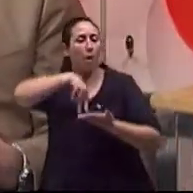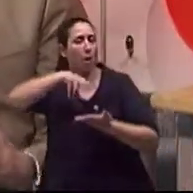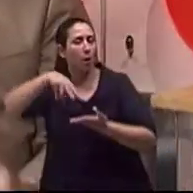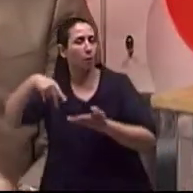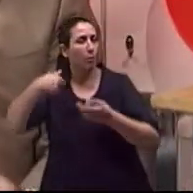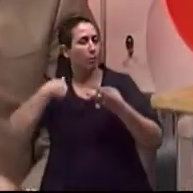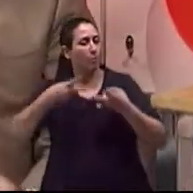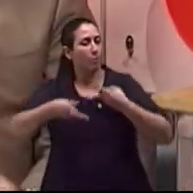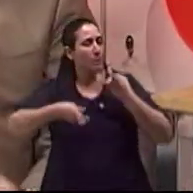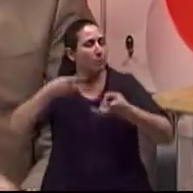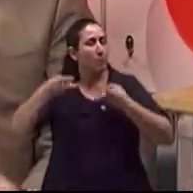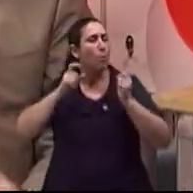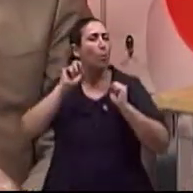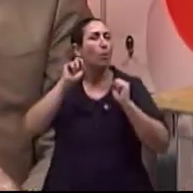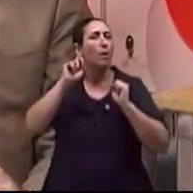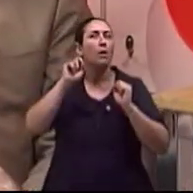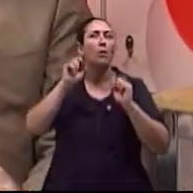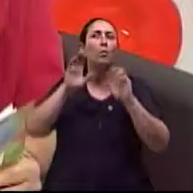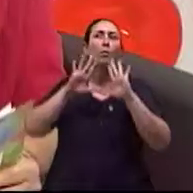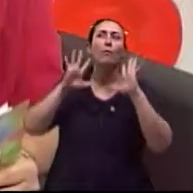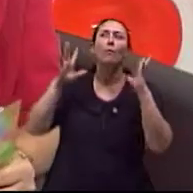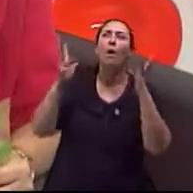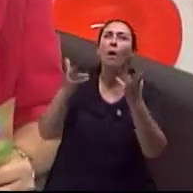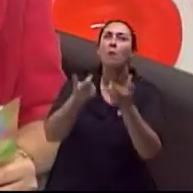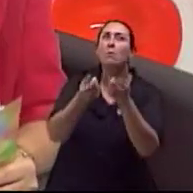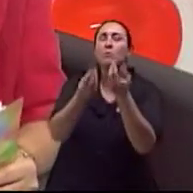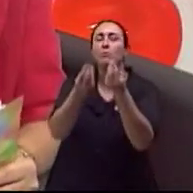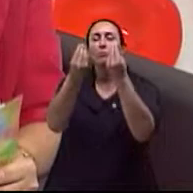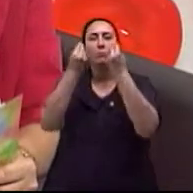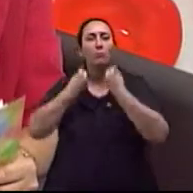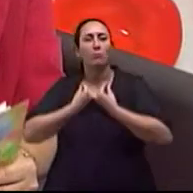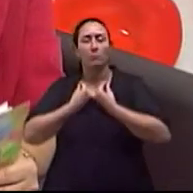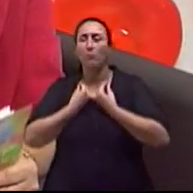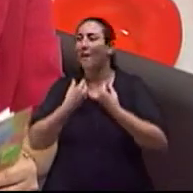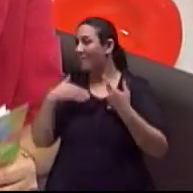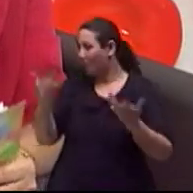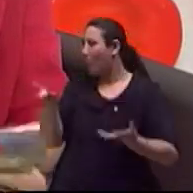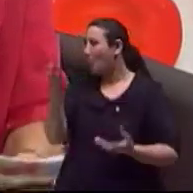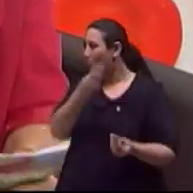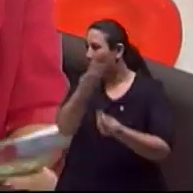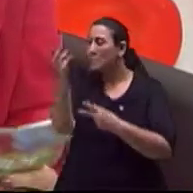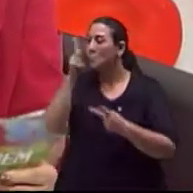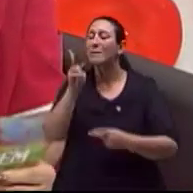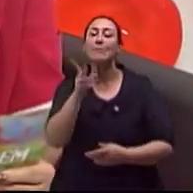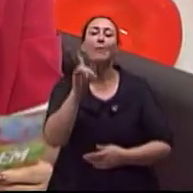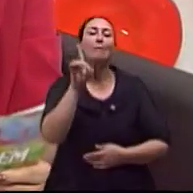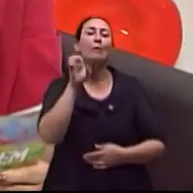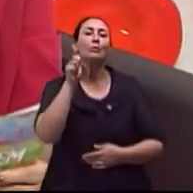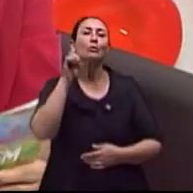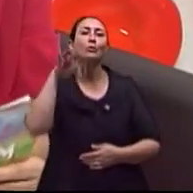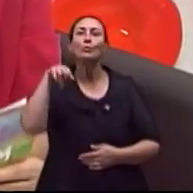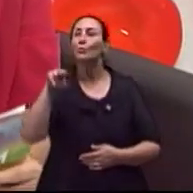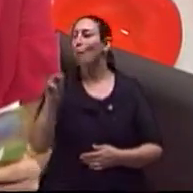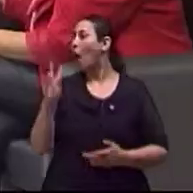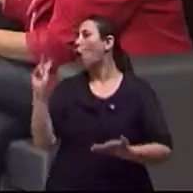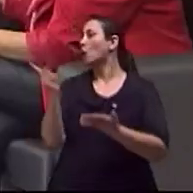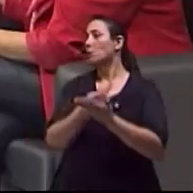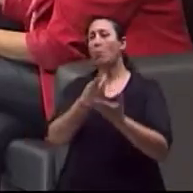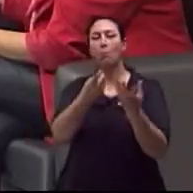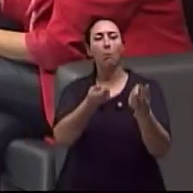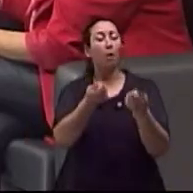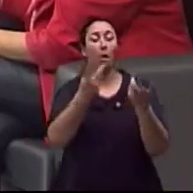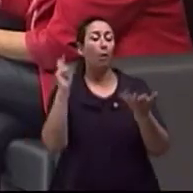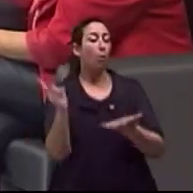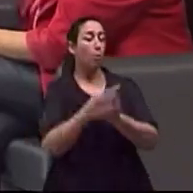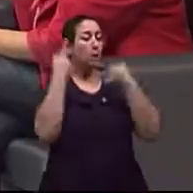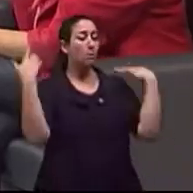que o universo me passa Ou seja, essa questão de que o destino é que me leva O que é o destino? Eu também posso